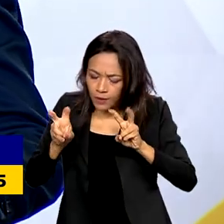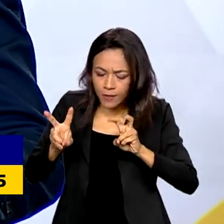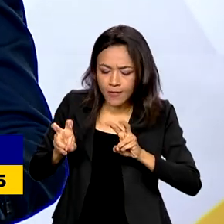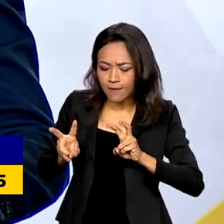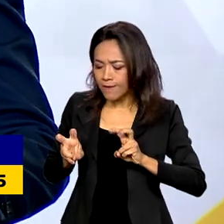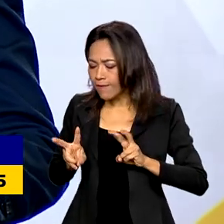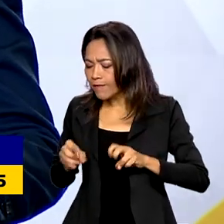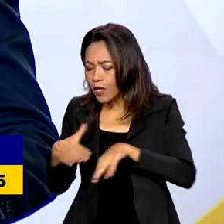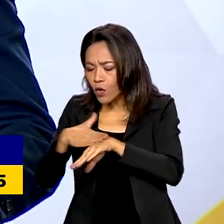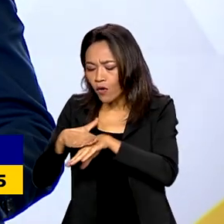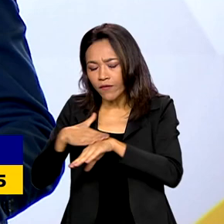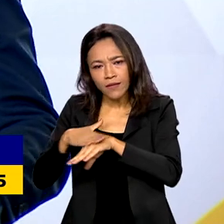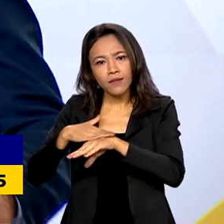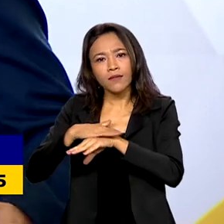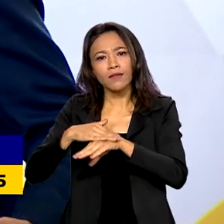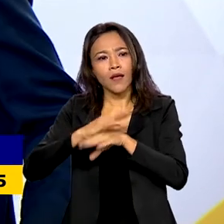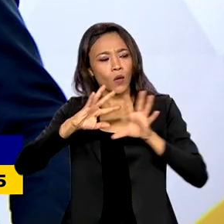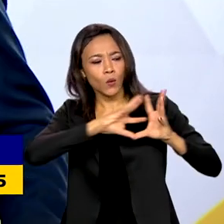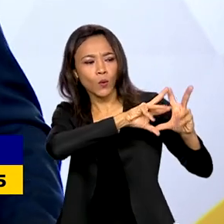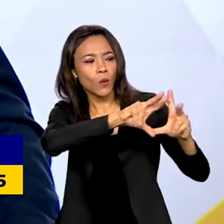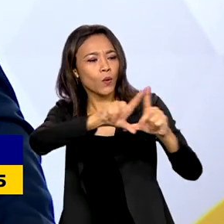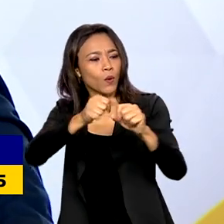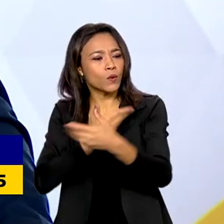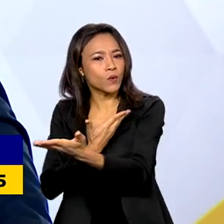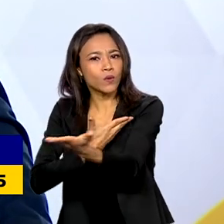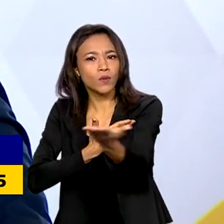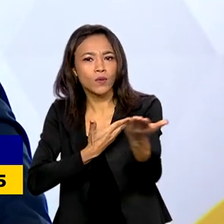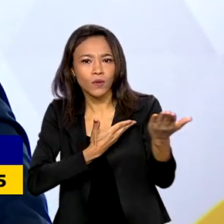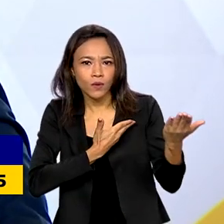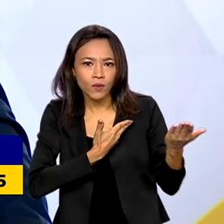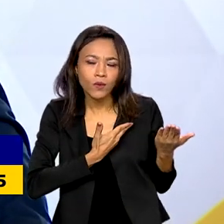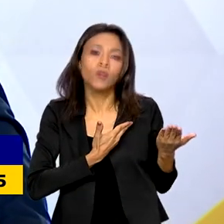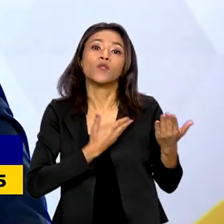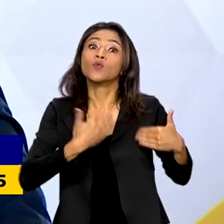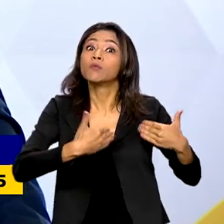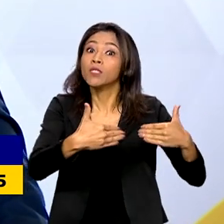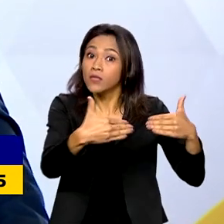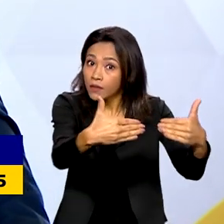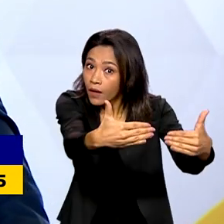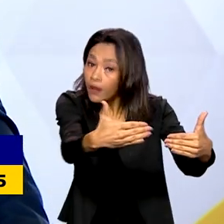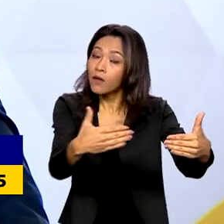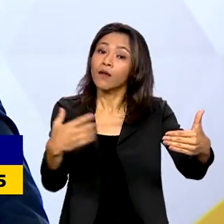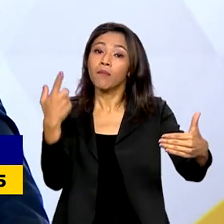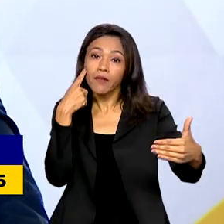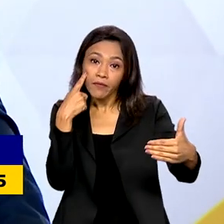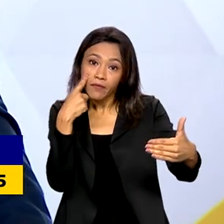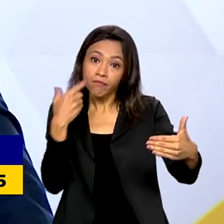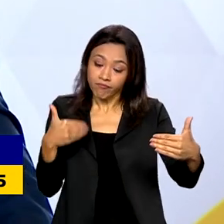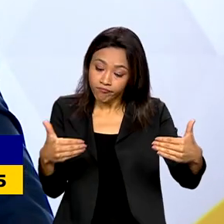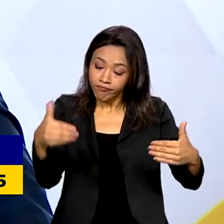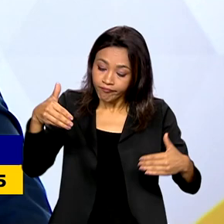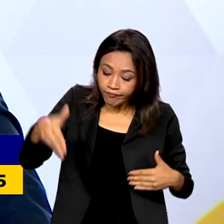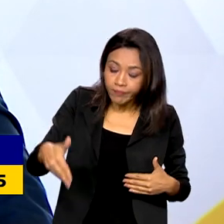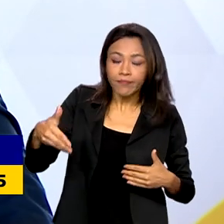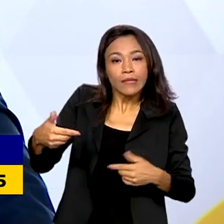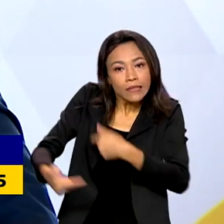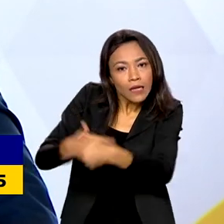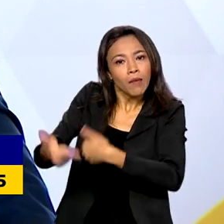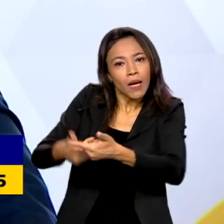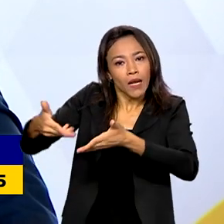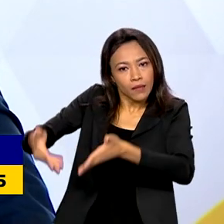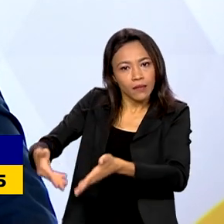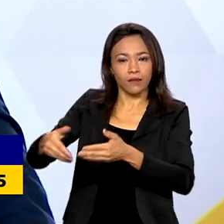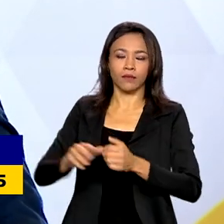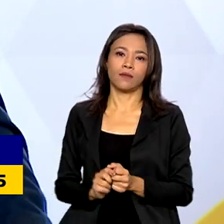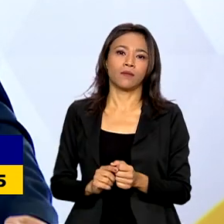todos os colegas, companheiros e companheiras dos ministérios para a gente trabalhar para que